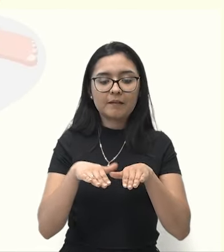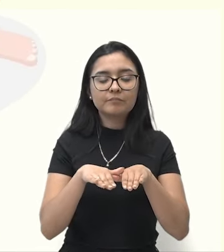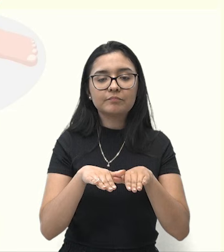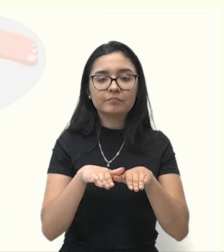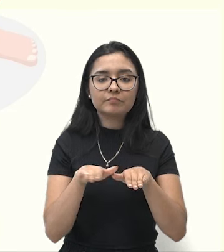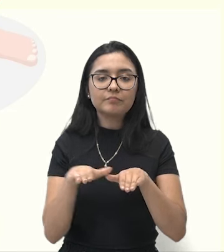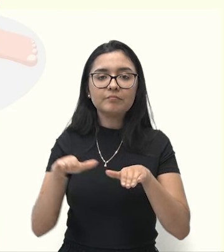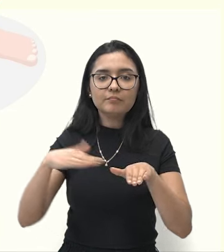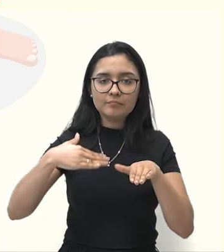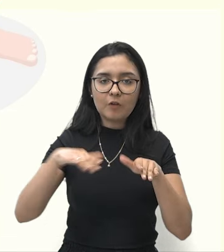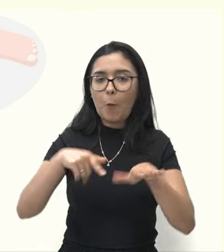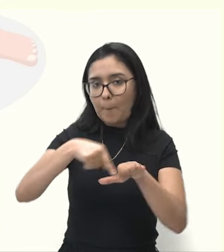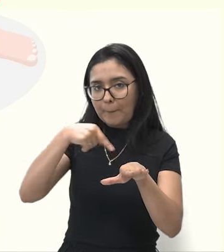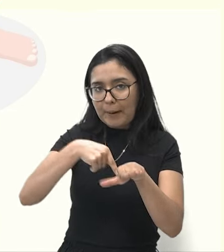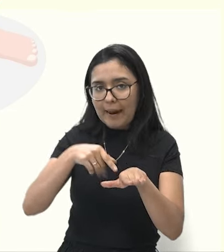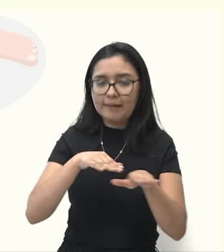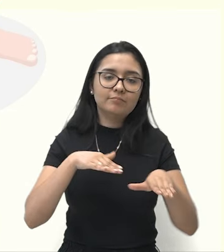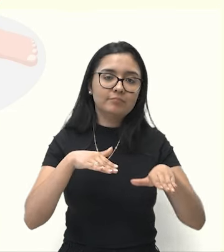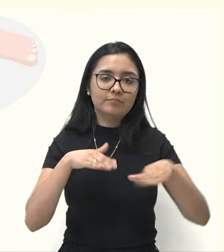para o lado de dentro.